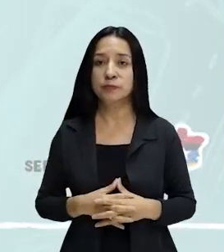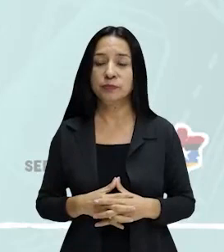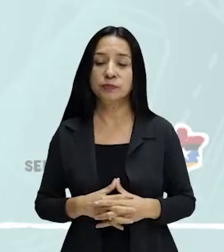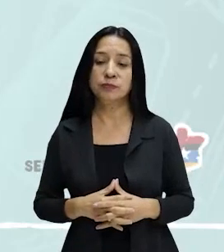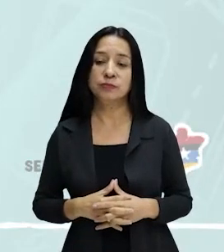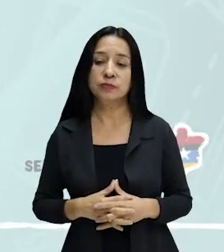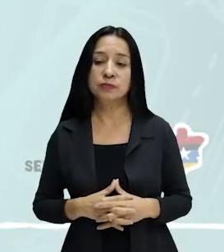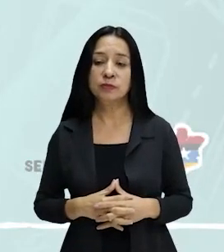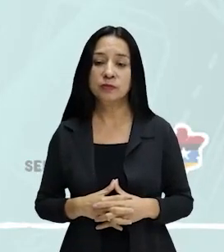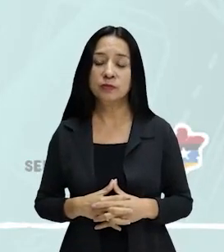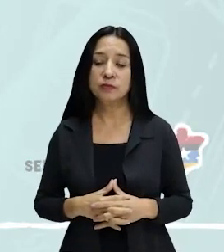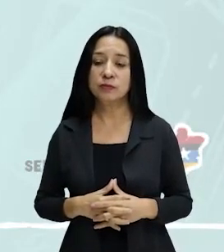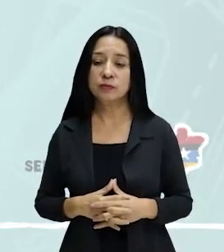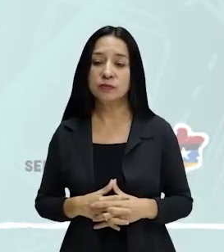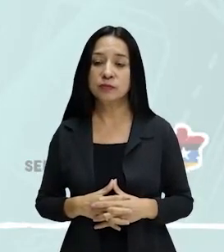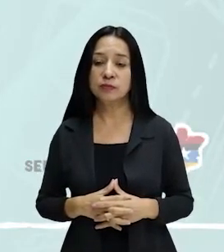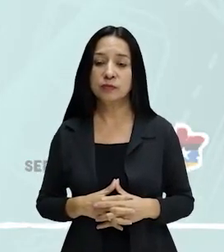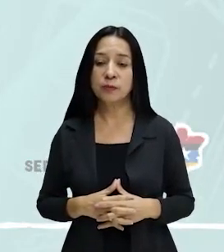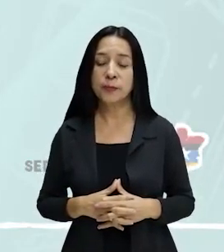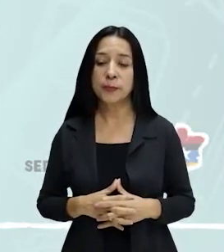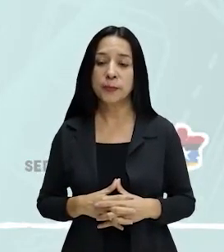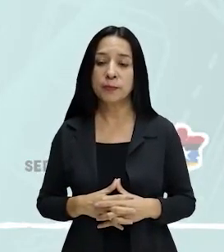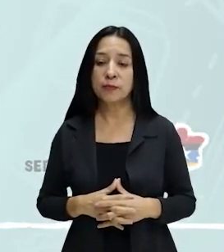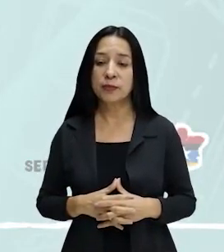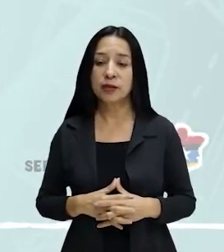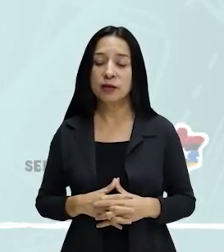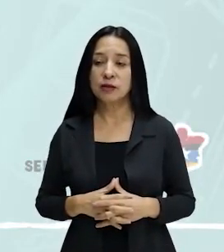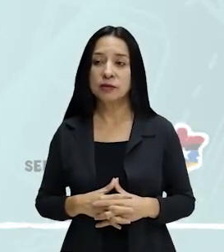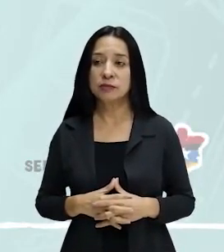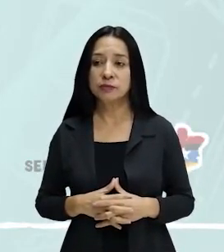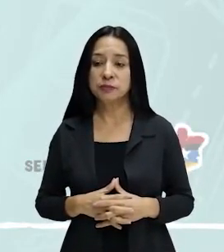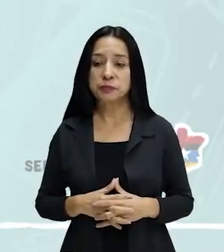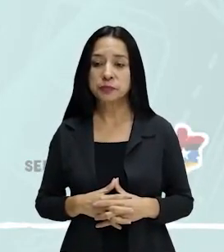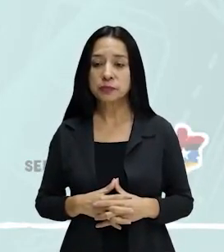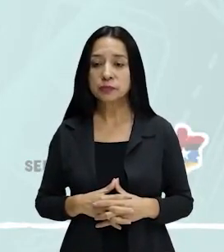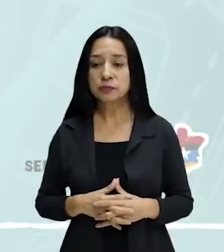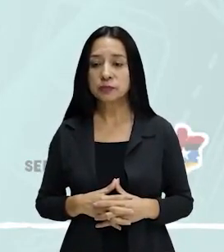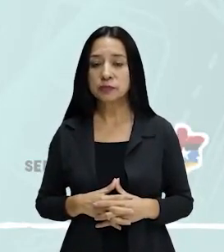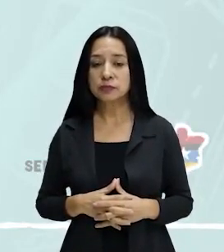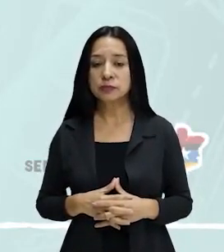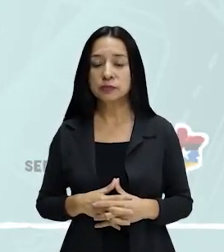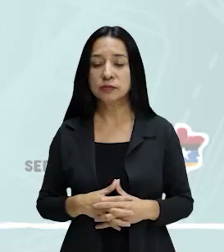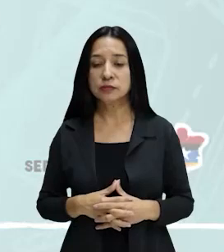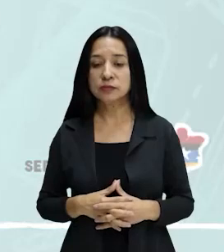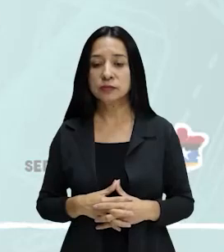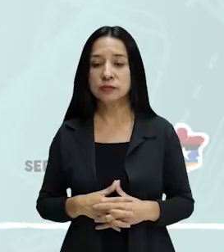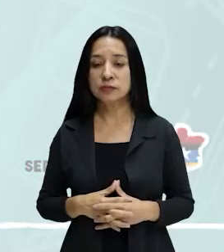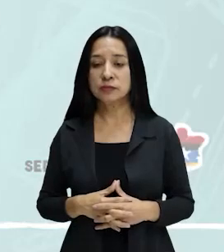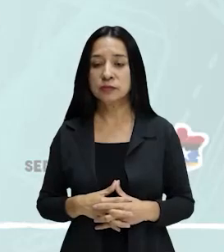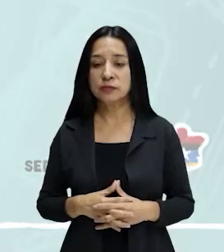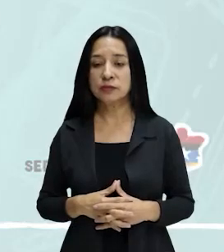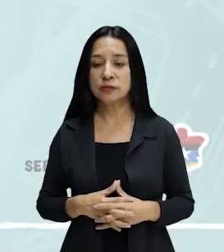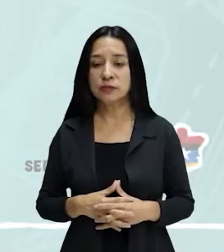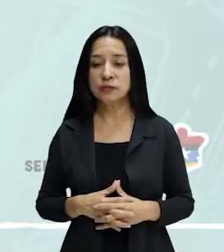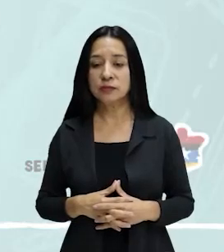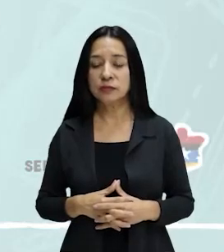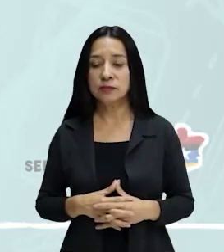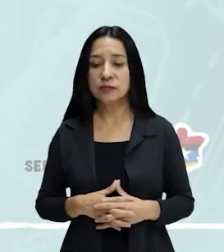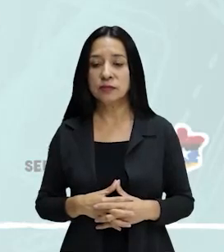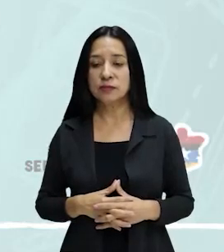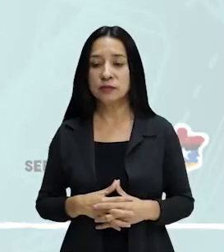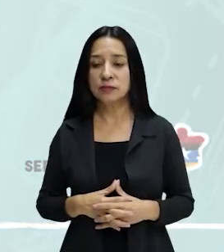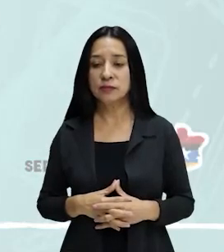Eu escrevia e depois acentuava a mão, com uma tremenda inveja dos americanos, que estavam dispensados desta